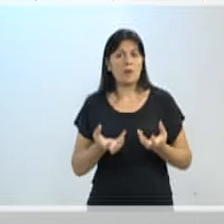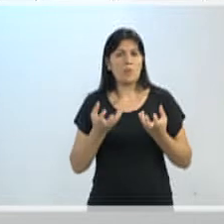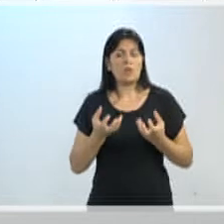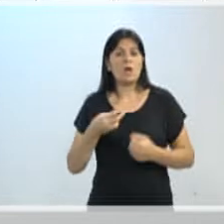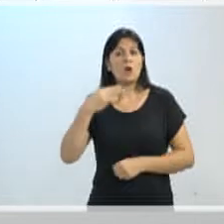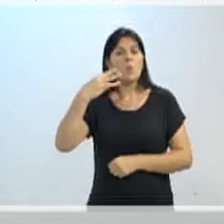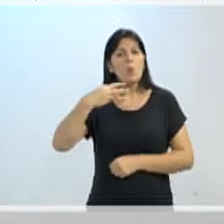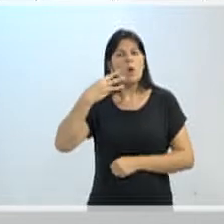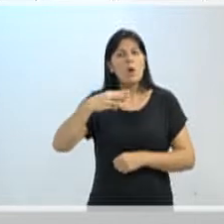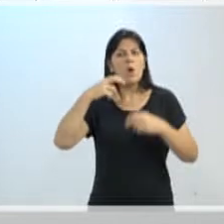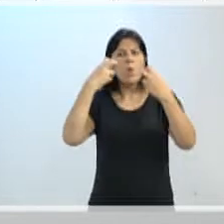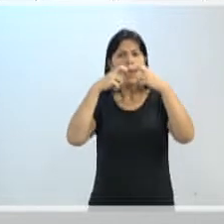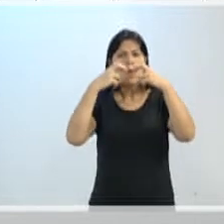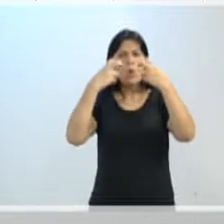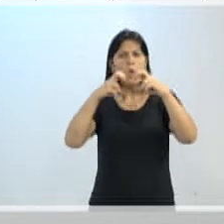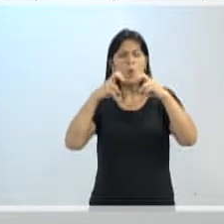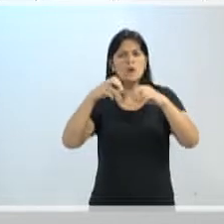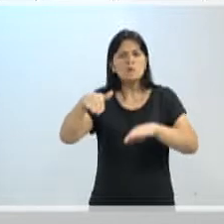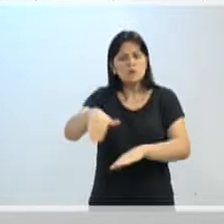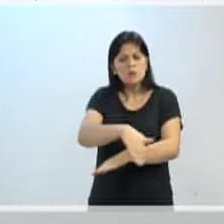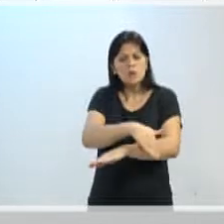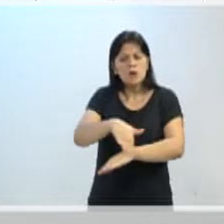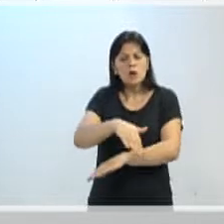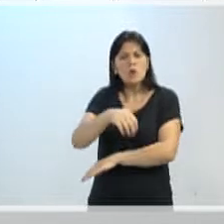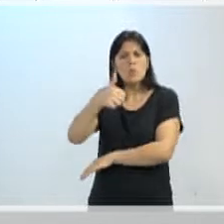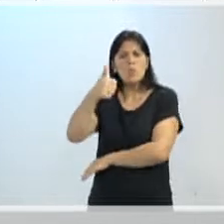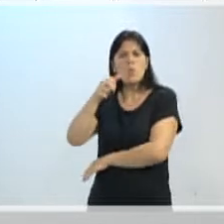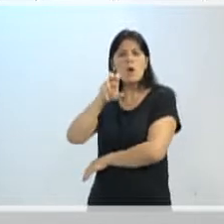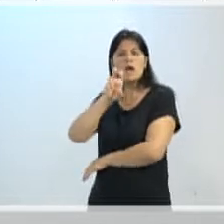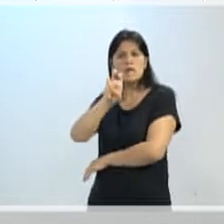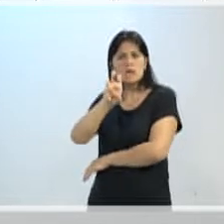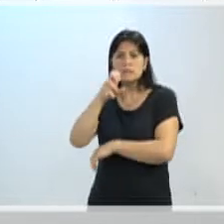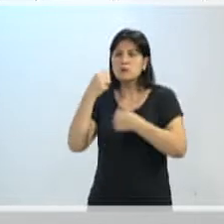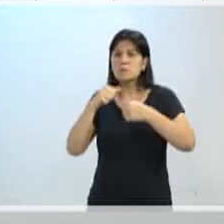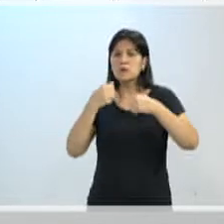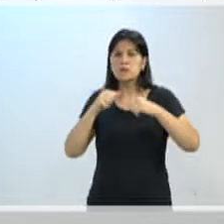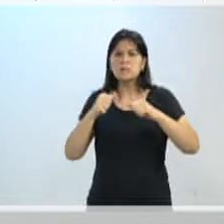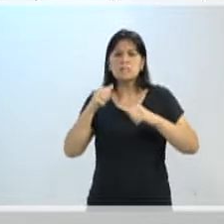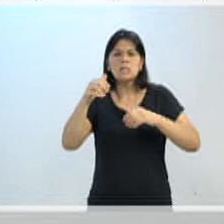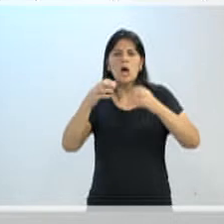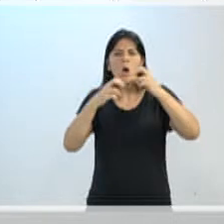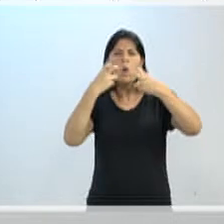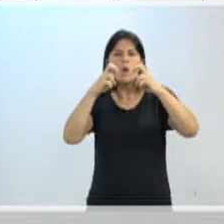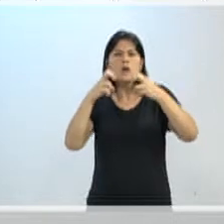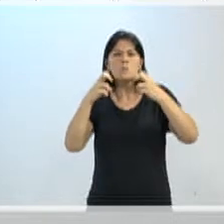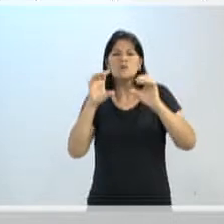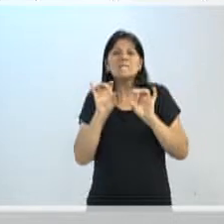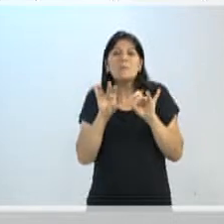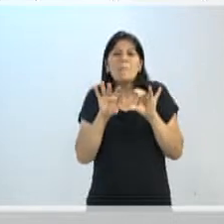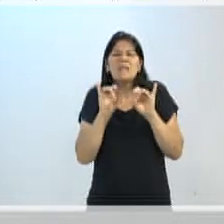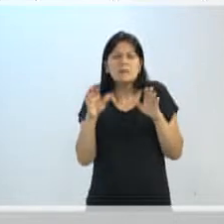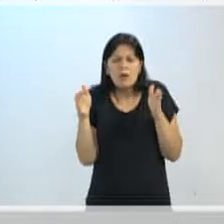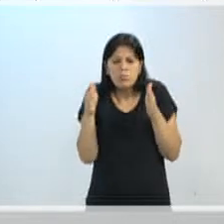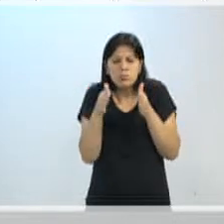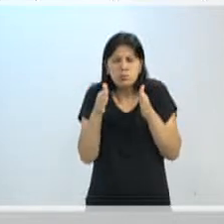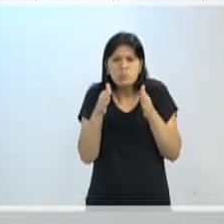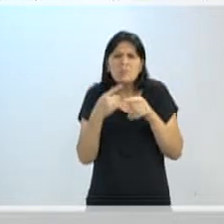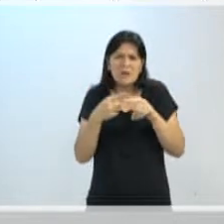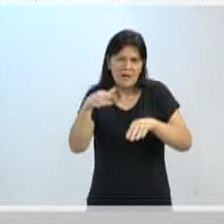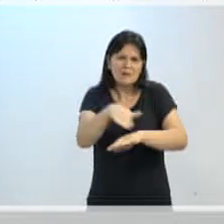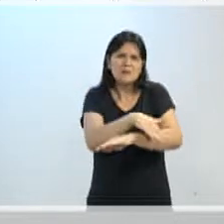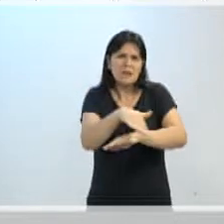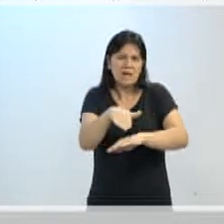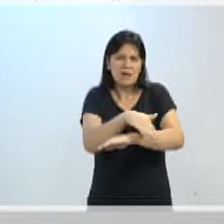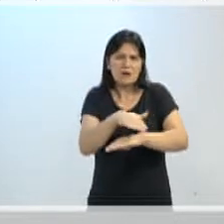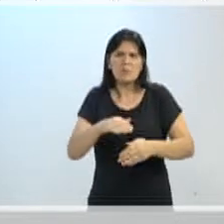meio da Rua 15. Estou dando um exemplo, eu não consigo botar um ônibus articulado na Rua 15. Como também, às vezes, eu